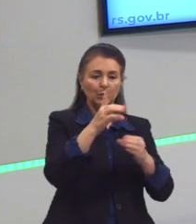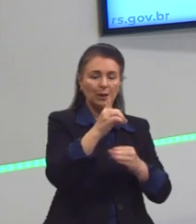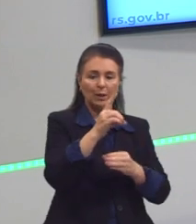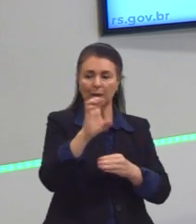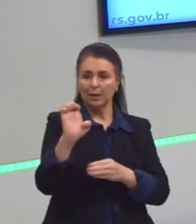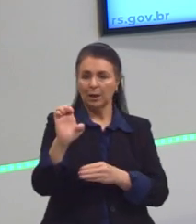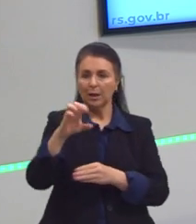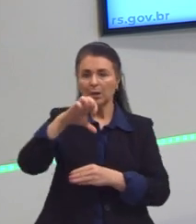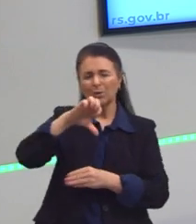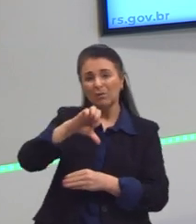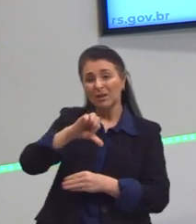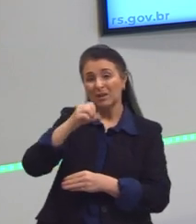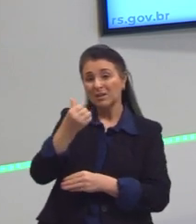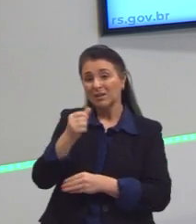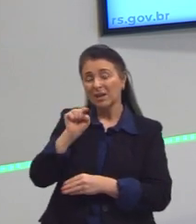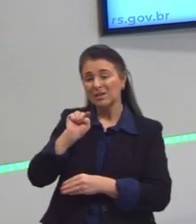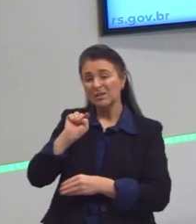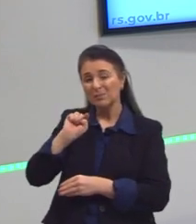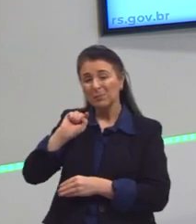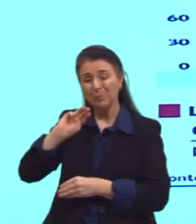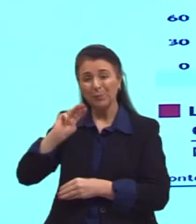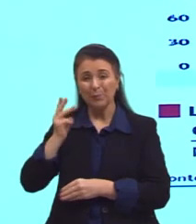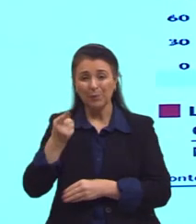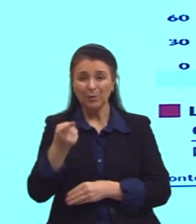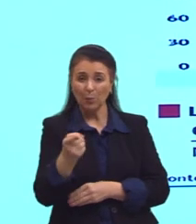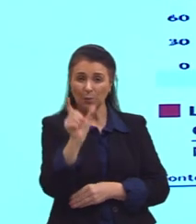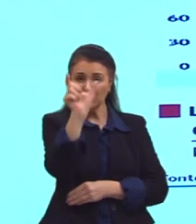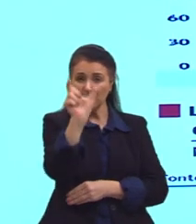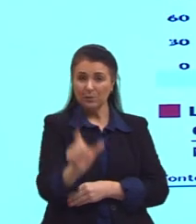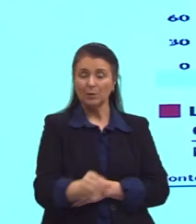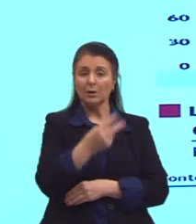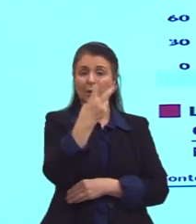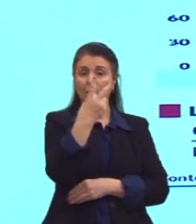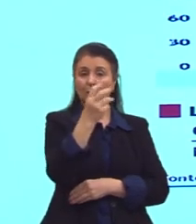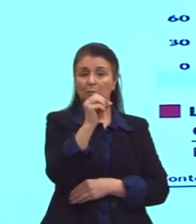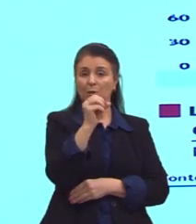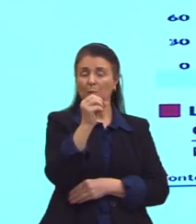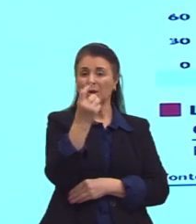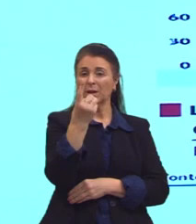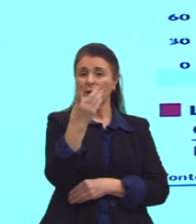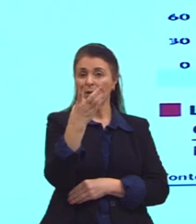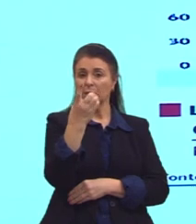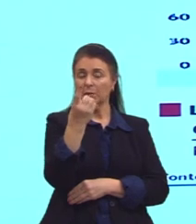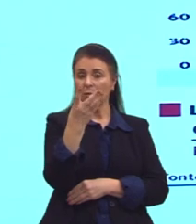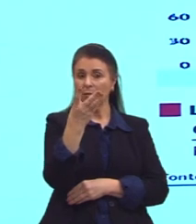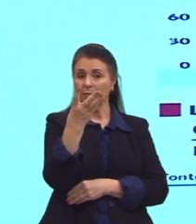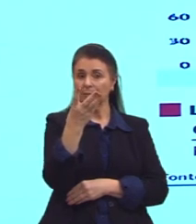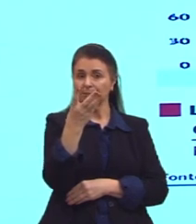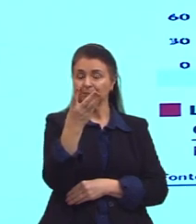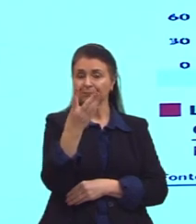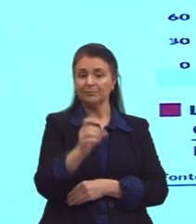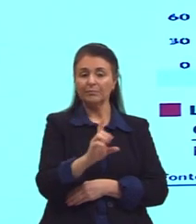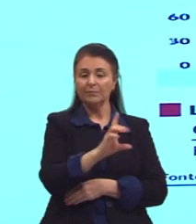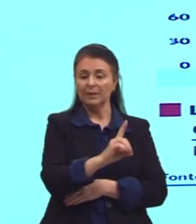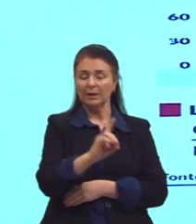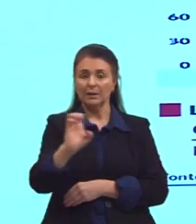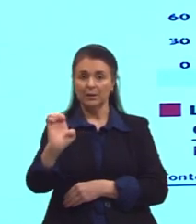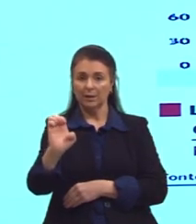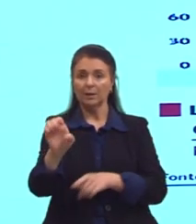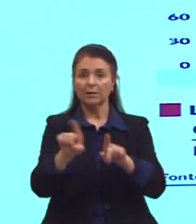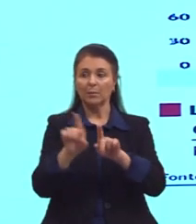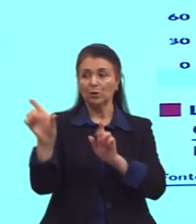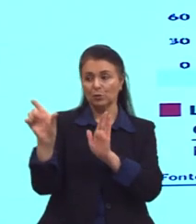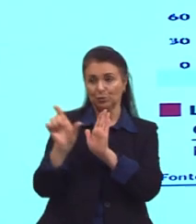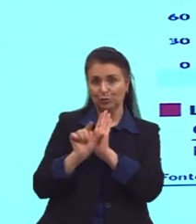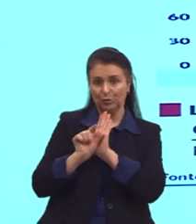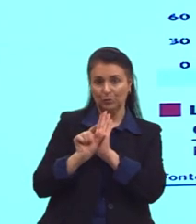milhões de pessoas. Em 2014, a classe D e E encolhe.